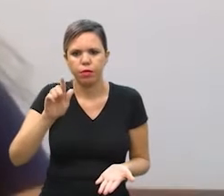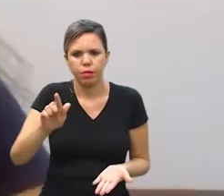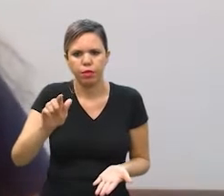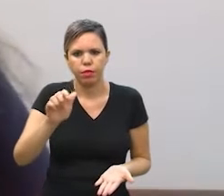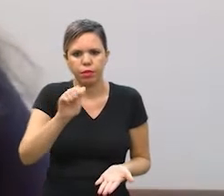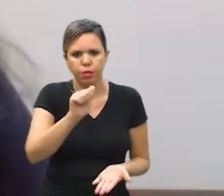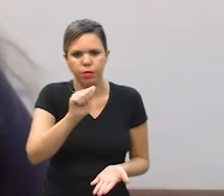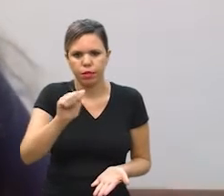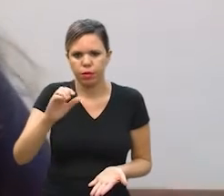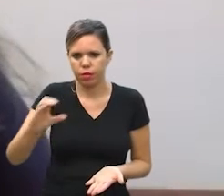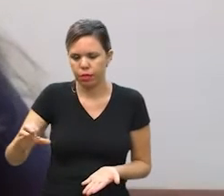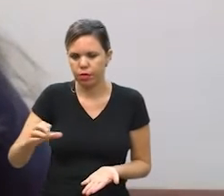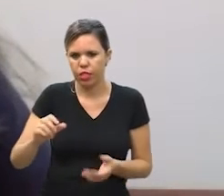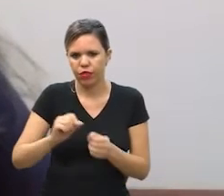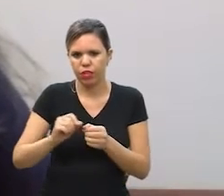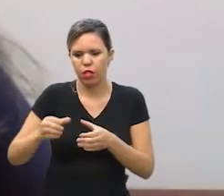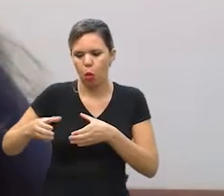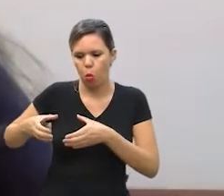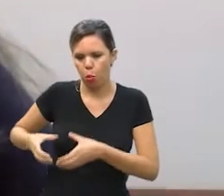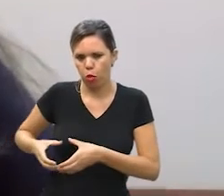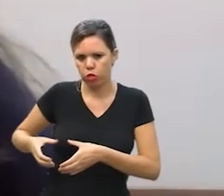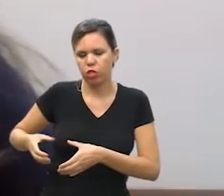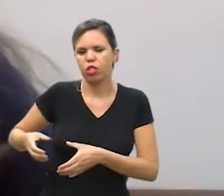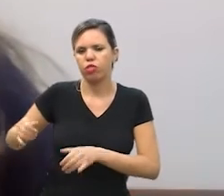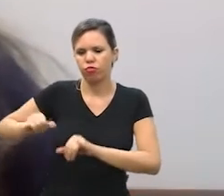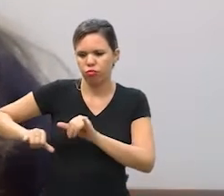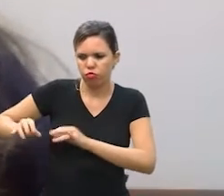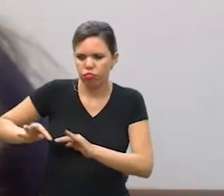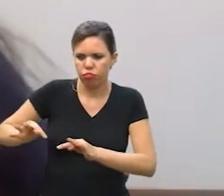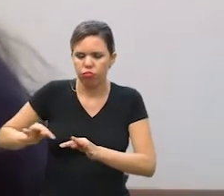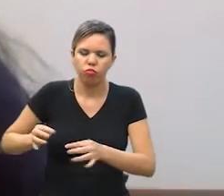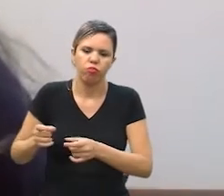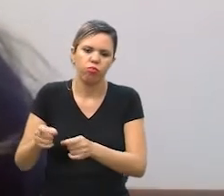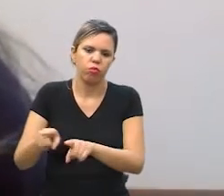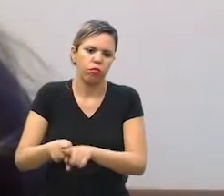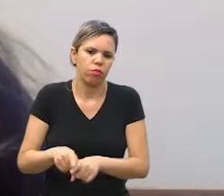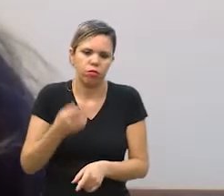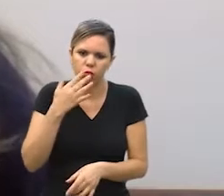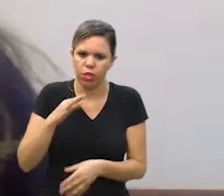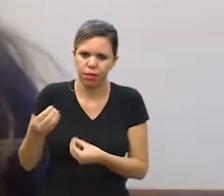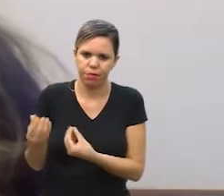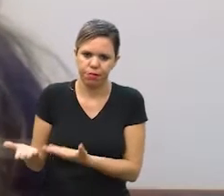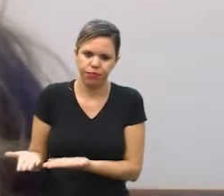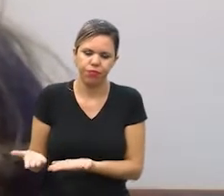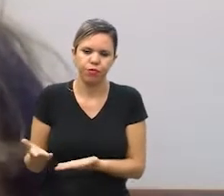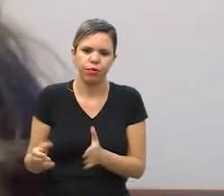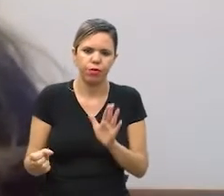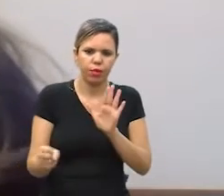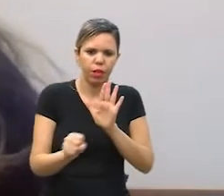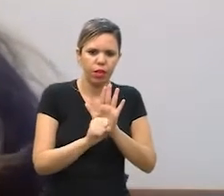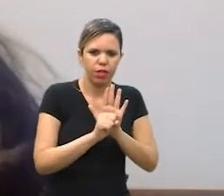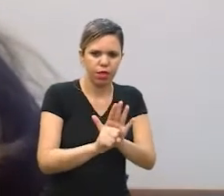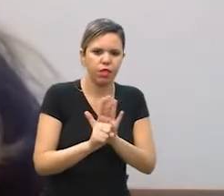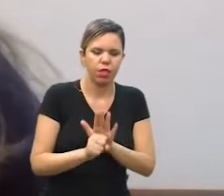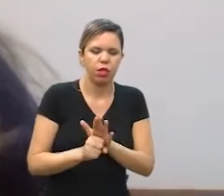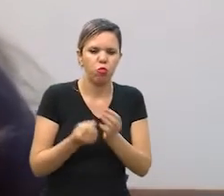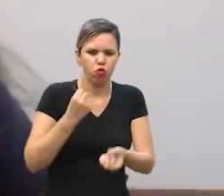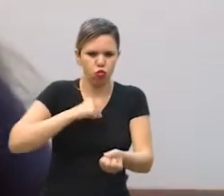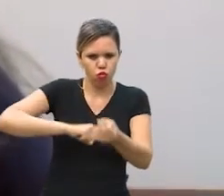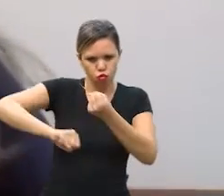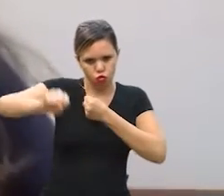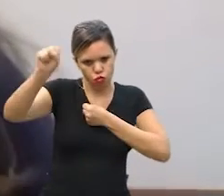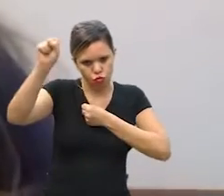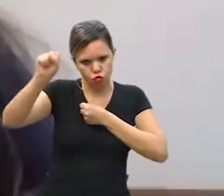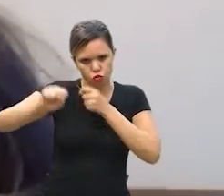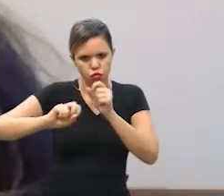me engano e eles estavam fazendo as bolsas de quimioterapia das crianças com os símbolos dos super-heróis fazendo